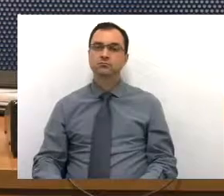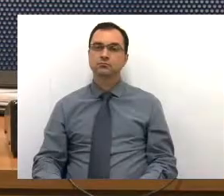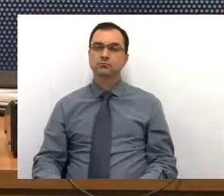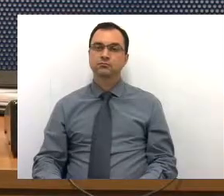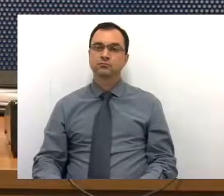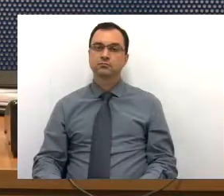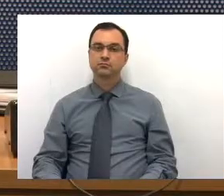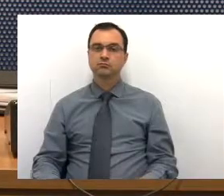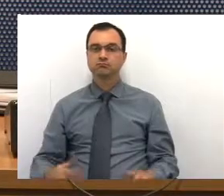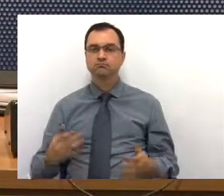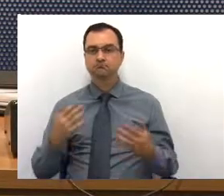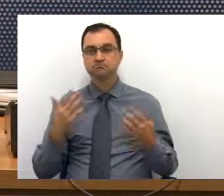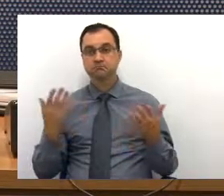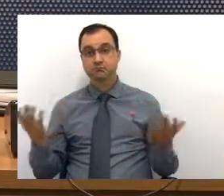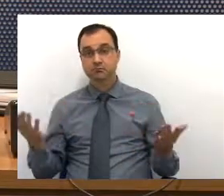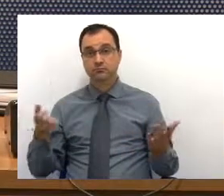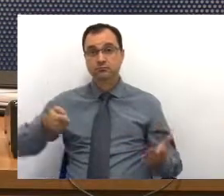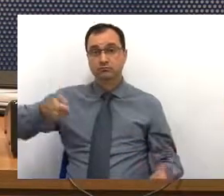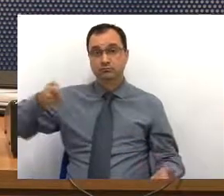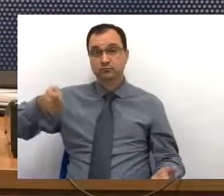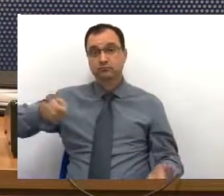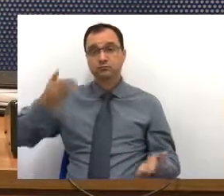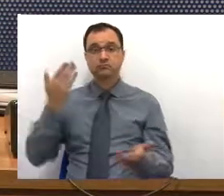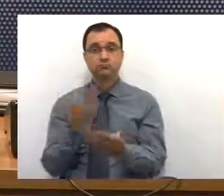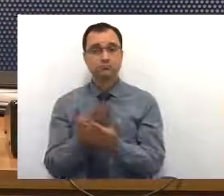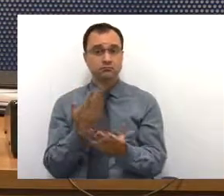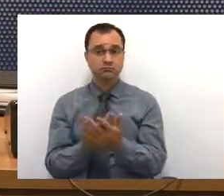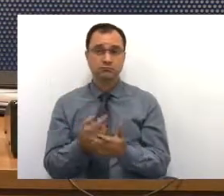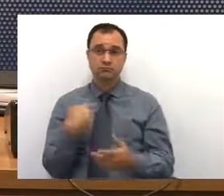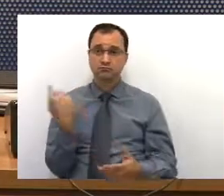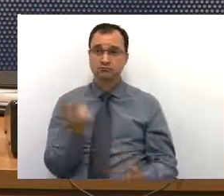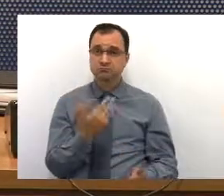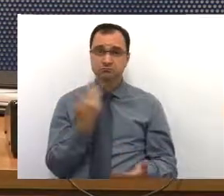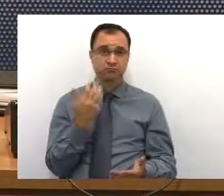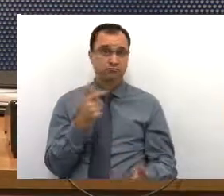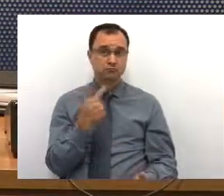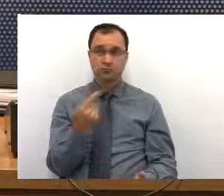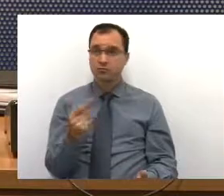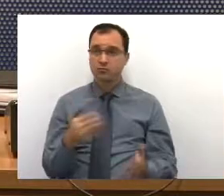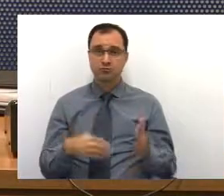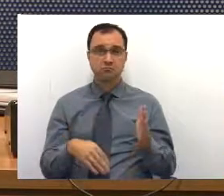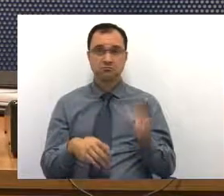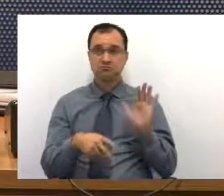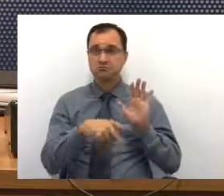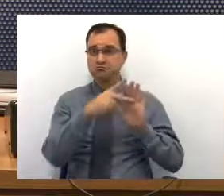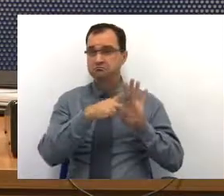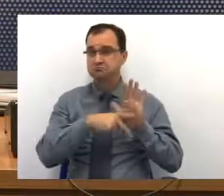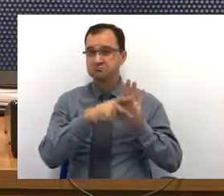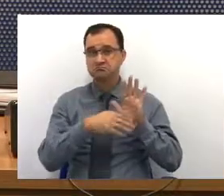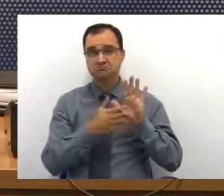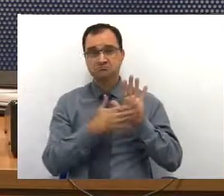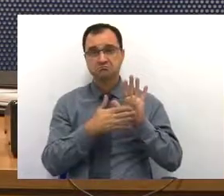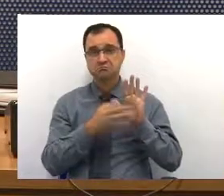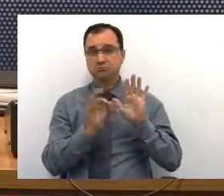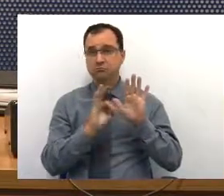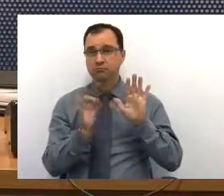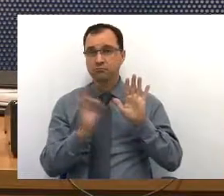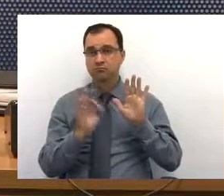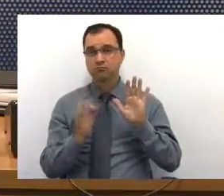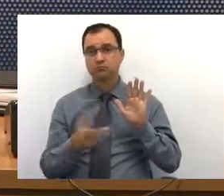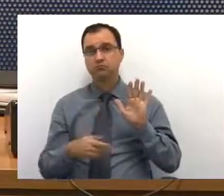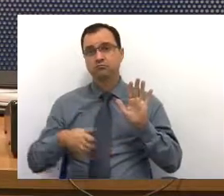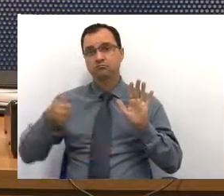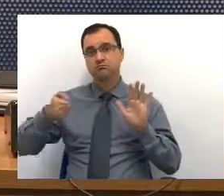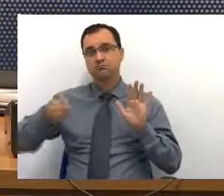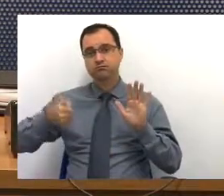Olha, bolsa de estudo, nós não temos programa, Secretaria da Saúde, para a concessão